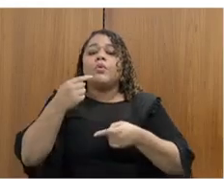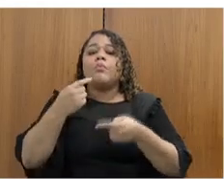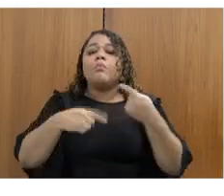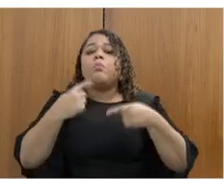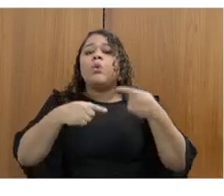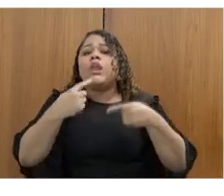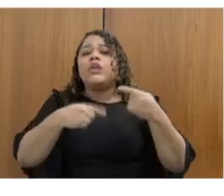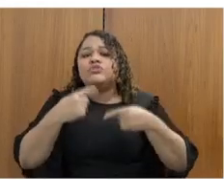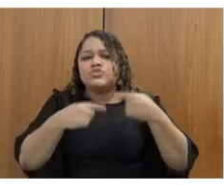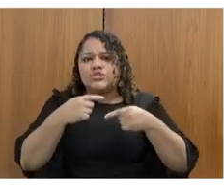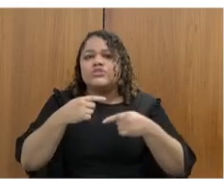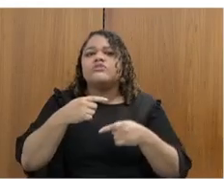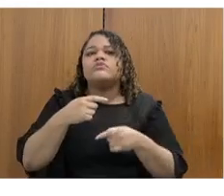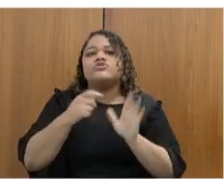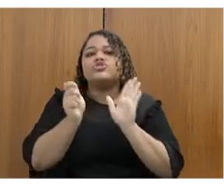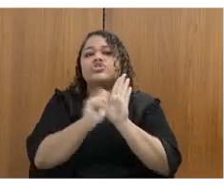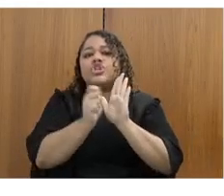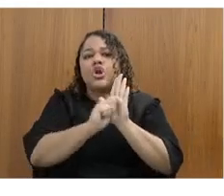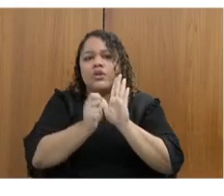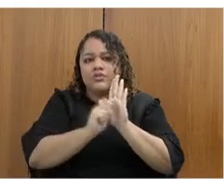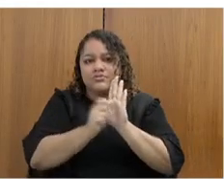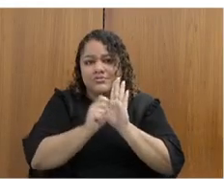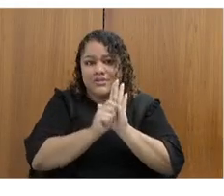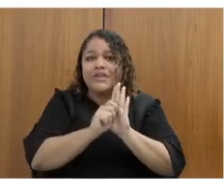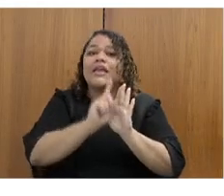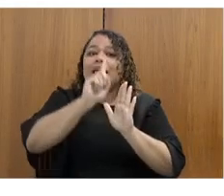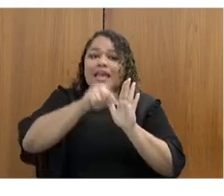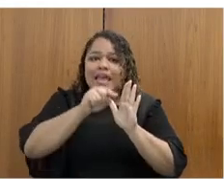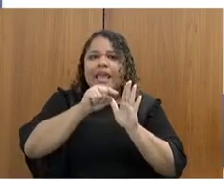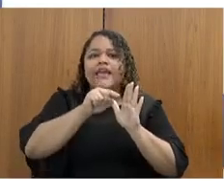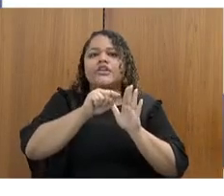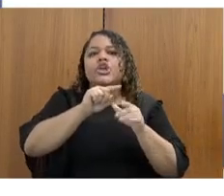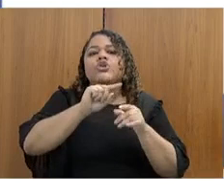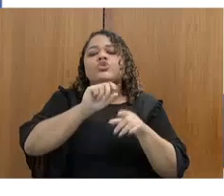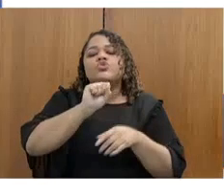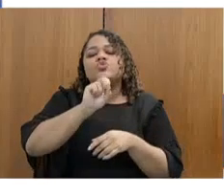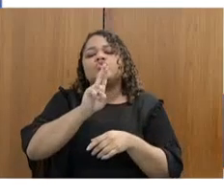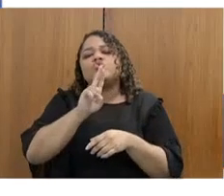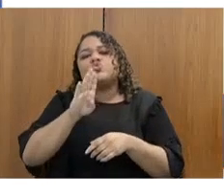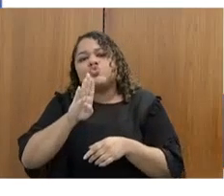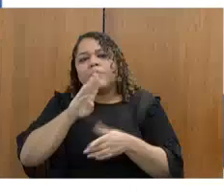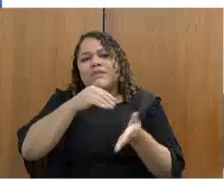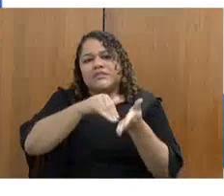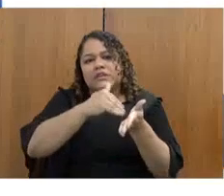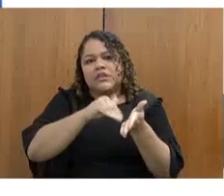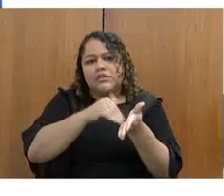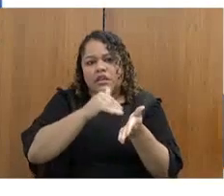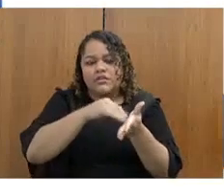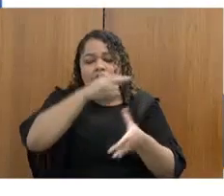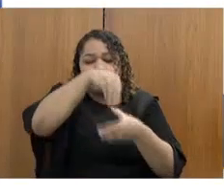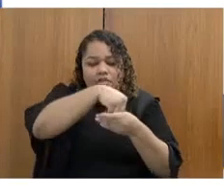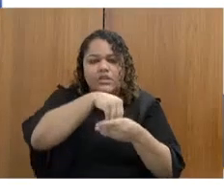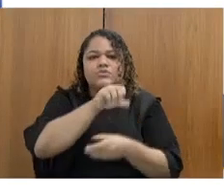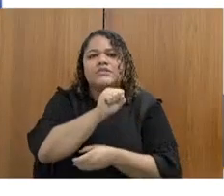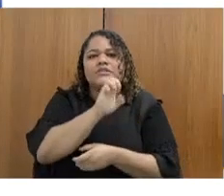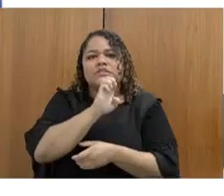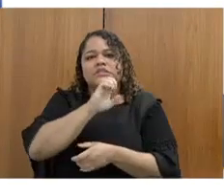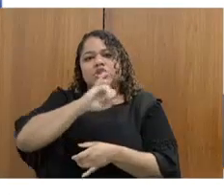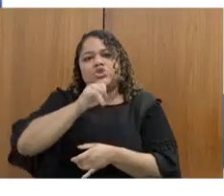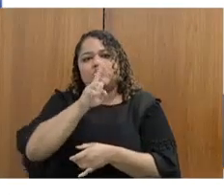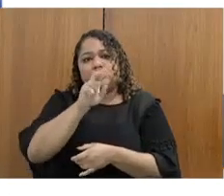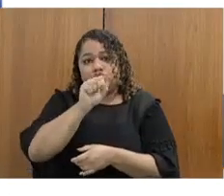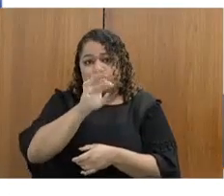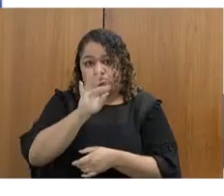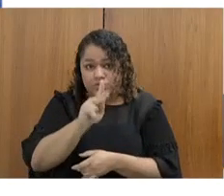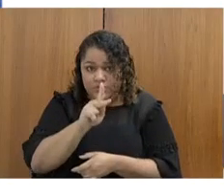a pertencer, passa a ser uma subsecretaria dentro da Sejusp. Para nós é uma modificação importante, porque nós que